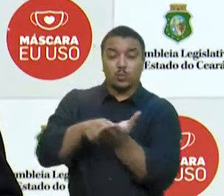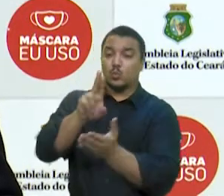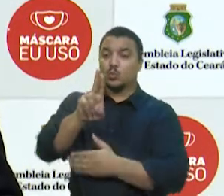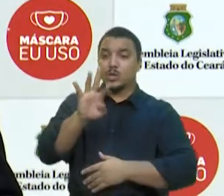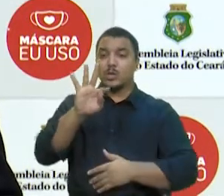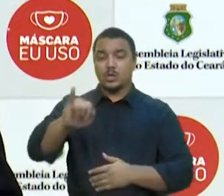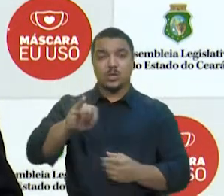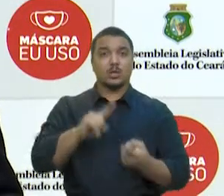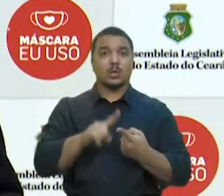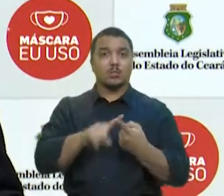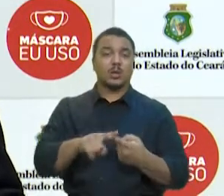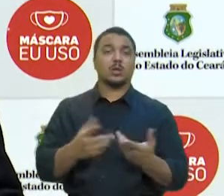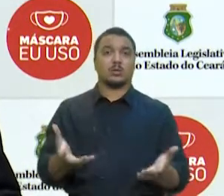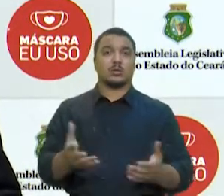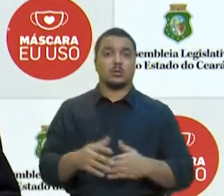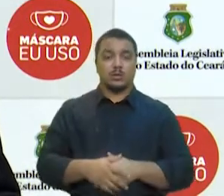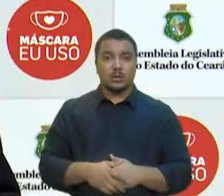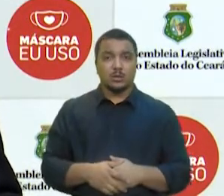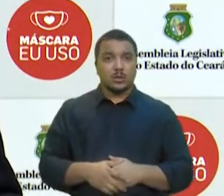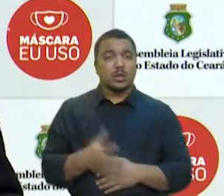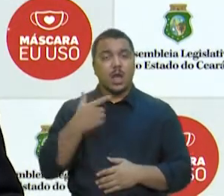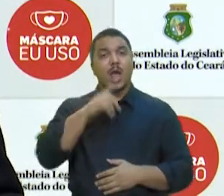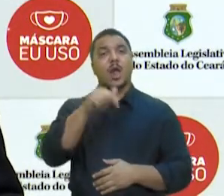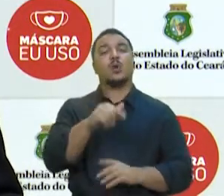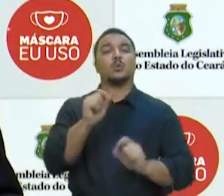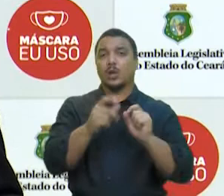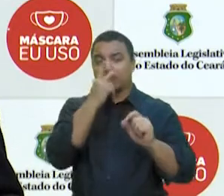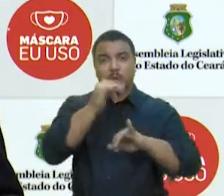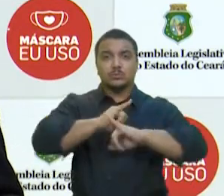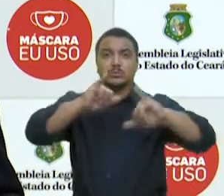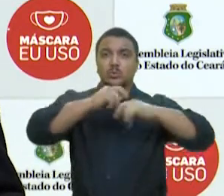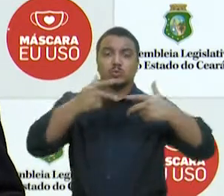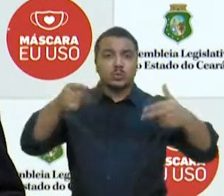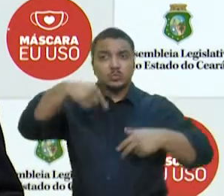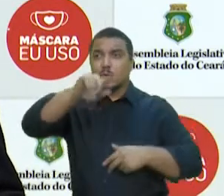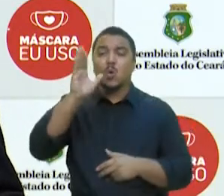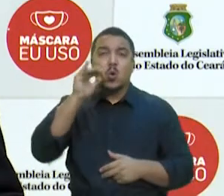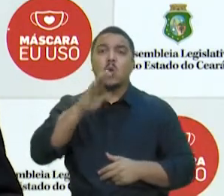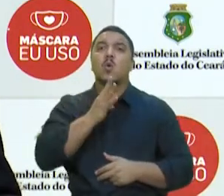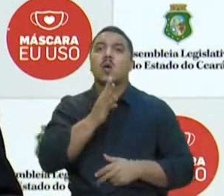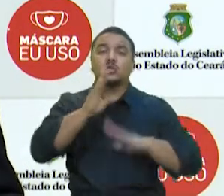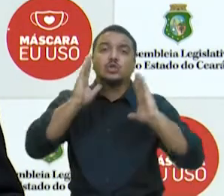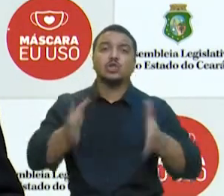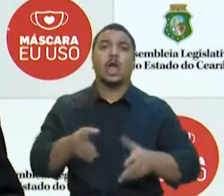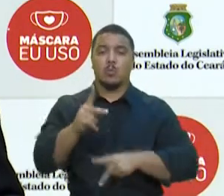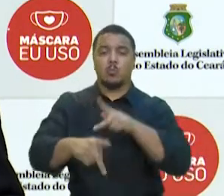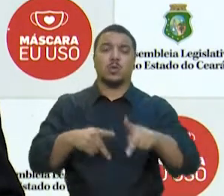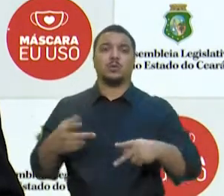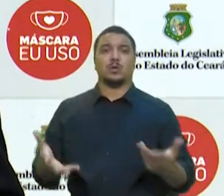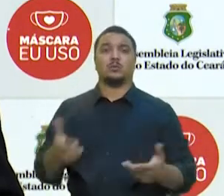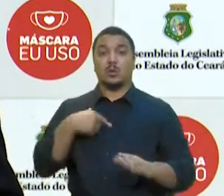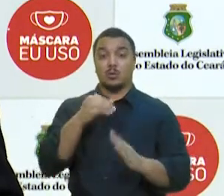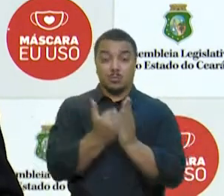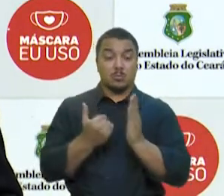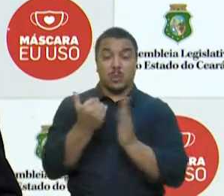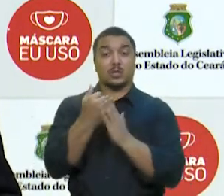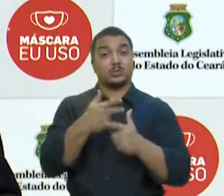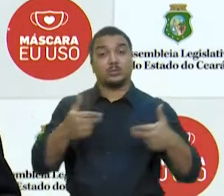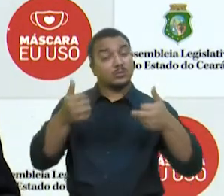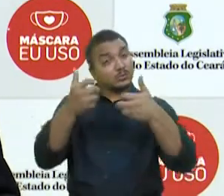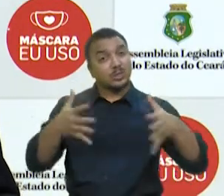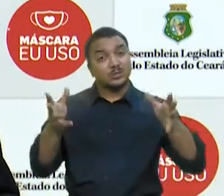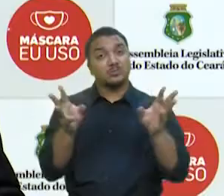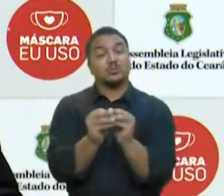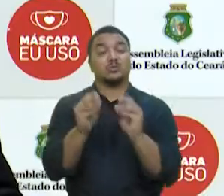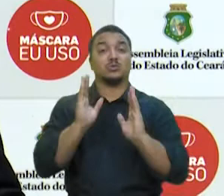número de mortes, são fatos de conhecimento público, mais do que justificam as medidas adotadas por governadores e